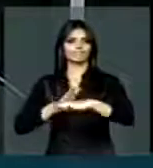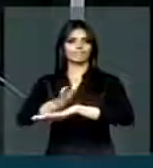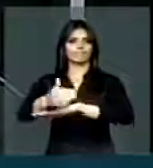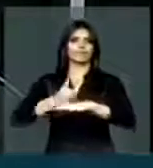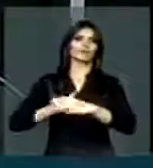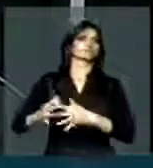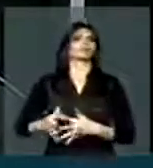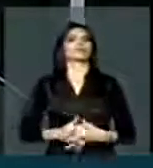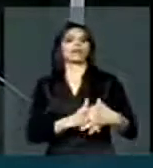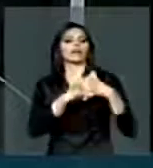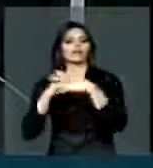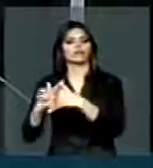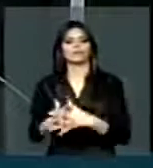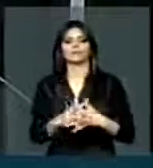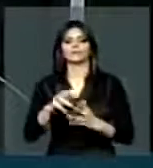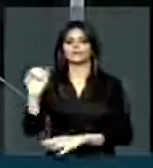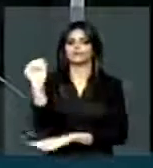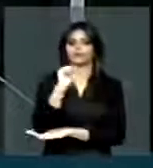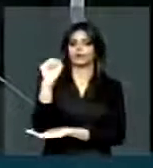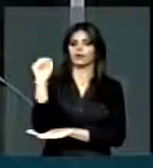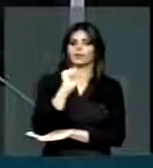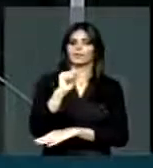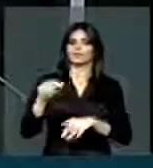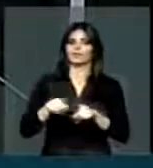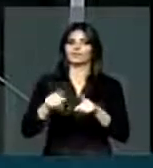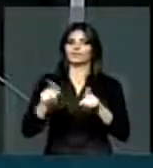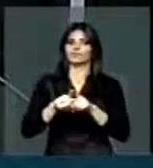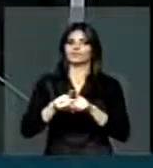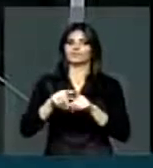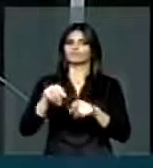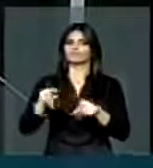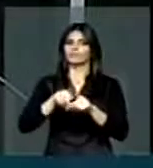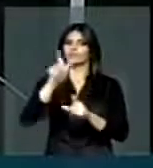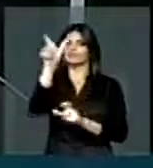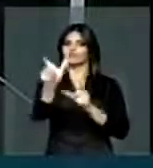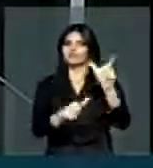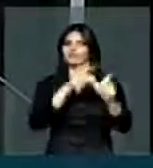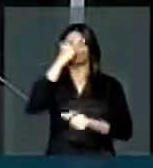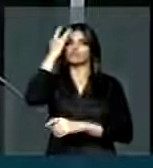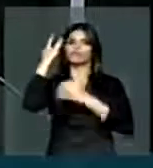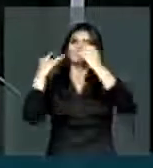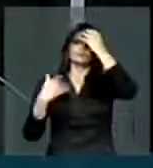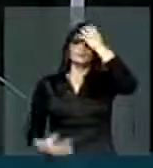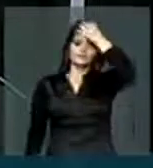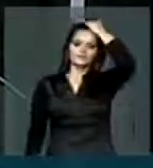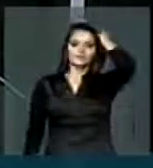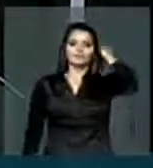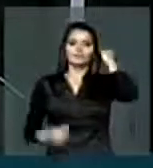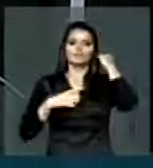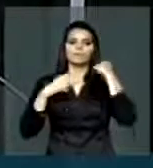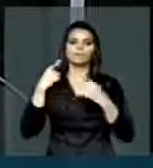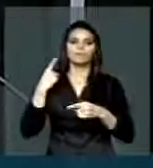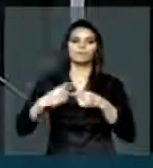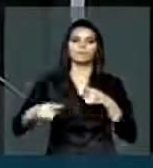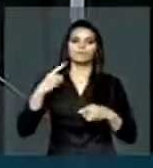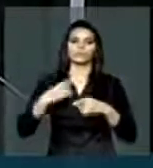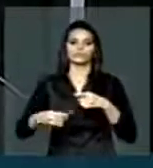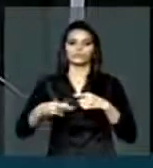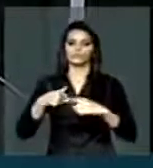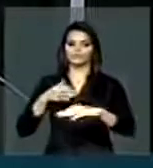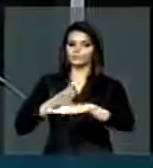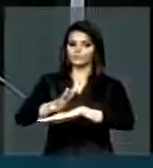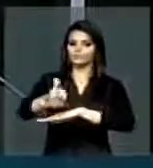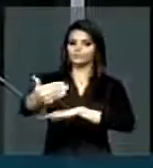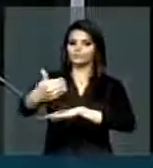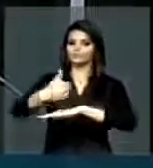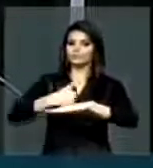carretas, de carro, e inclusive até de gente estão sendo impedidos de atravessar de um